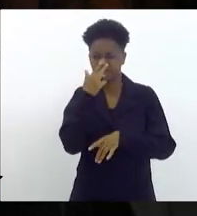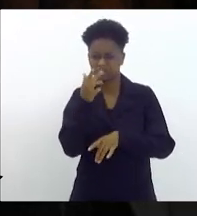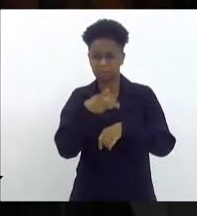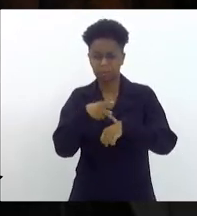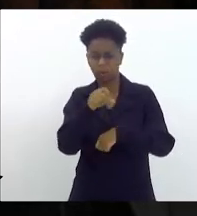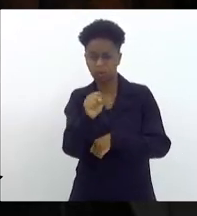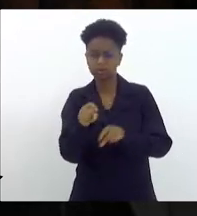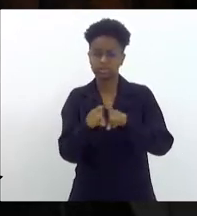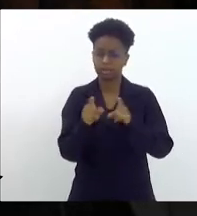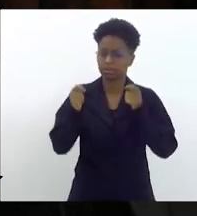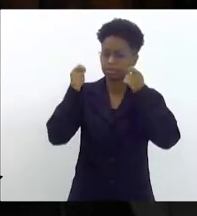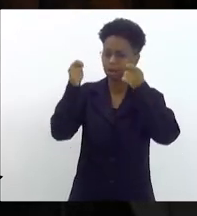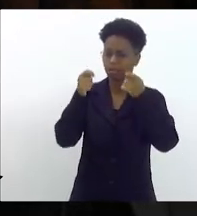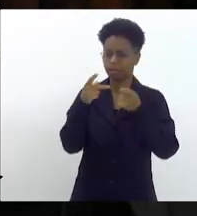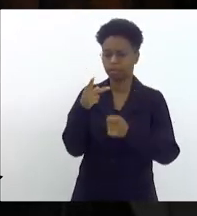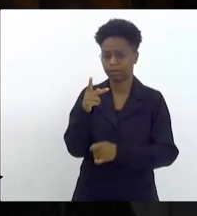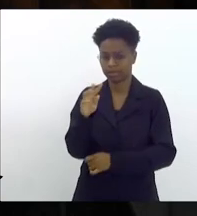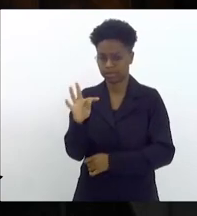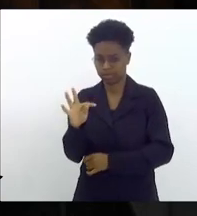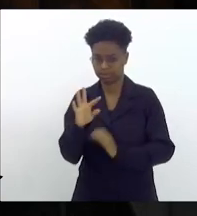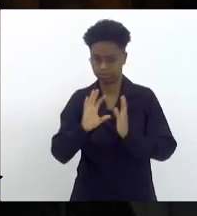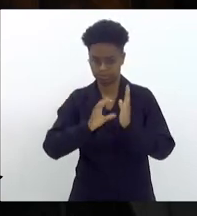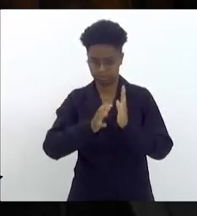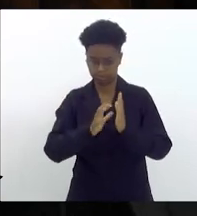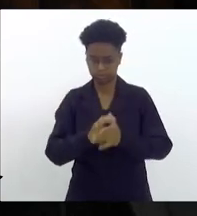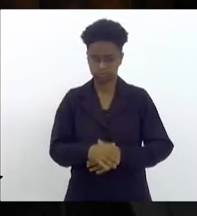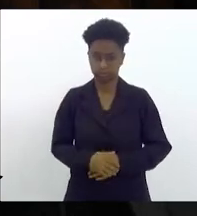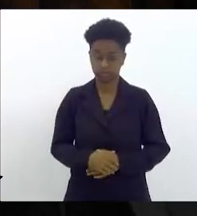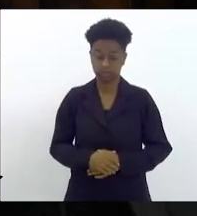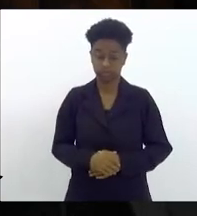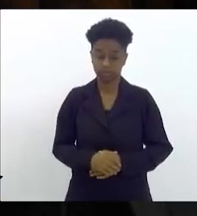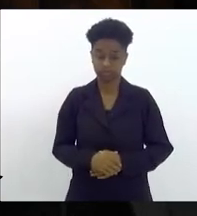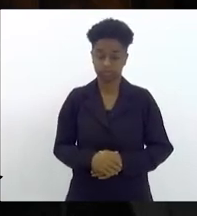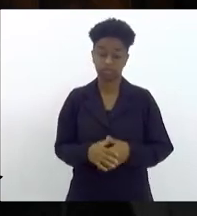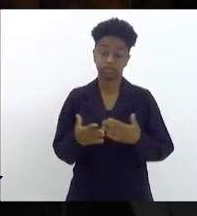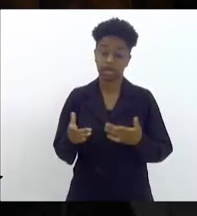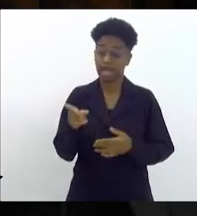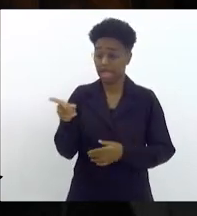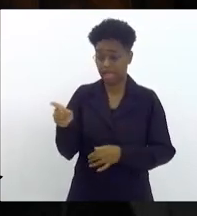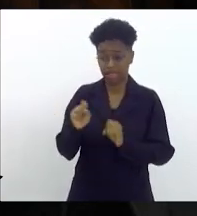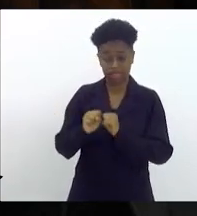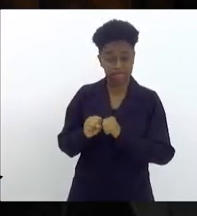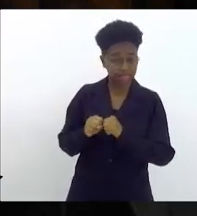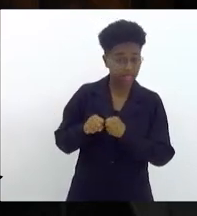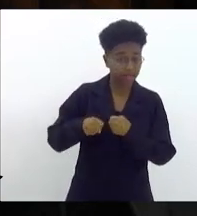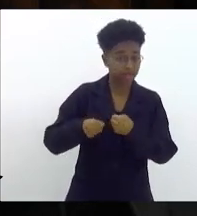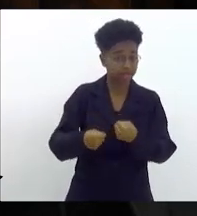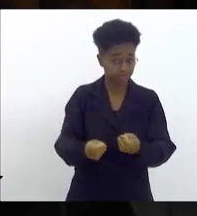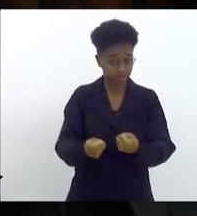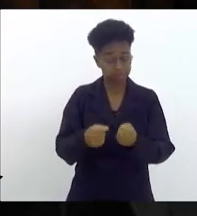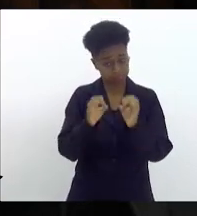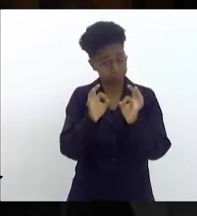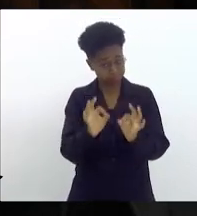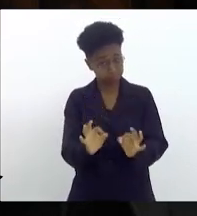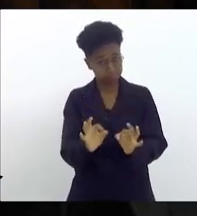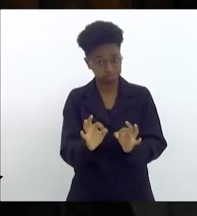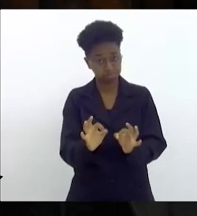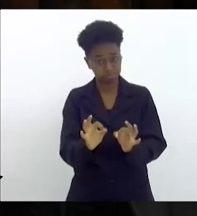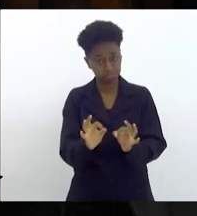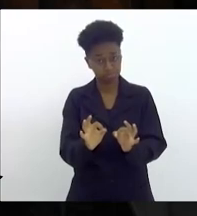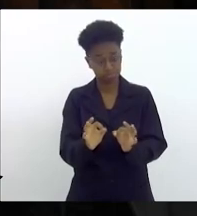Partido dos Trabalhadores. Porque ele estava defendendo corretamente